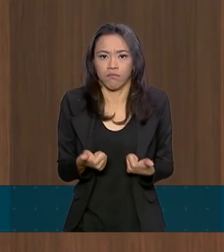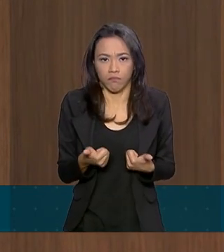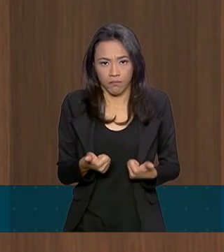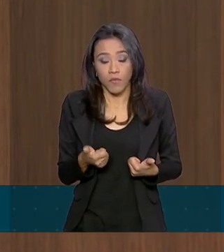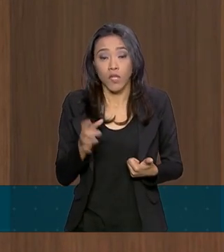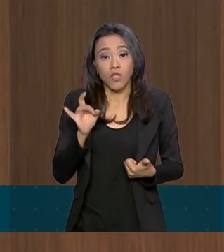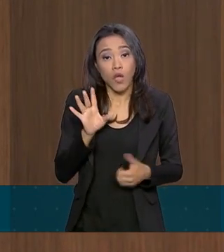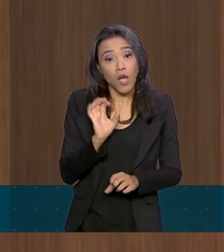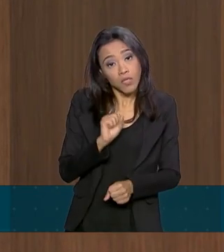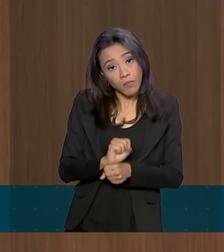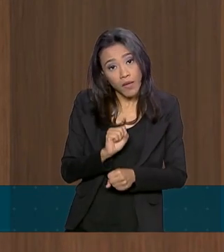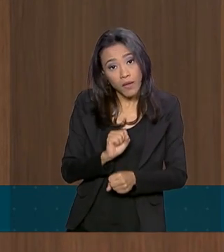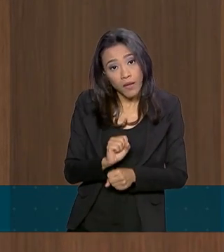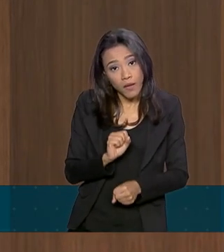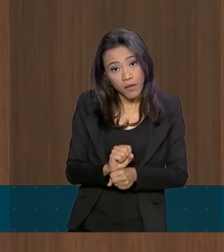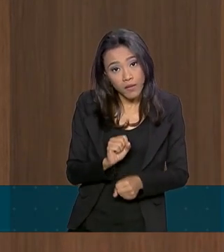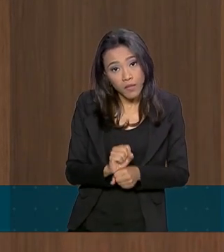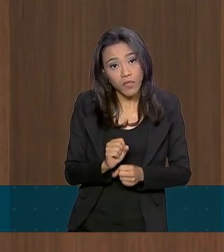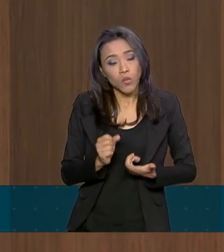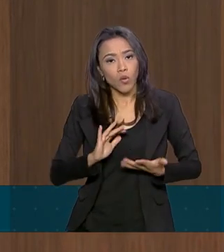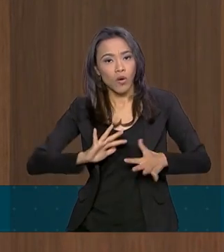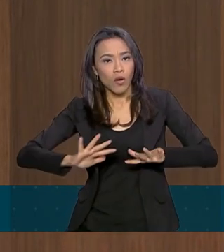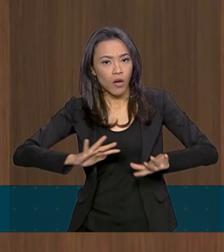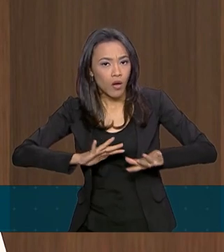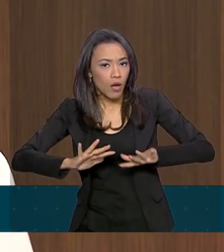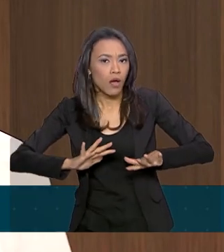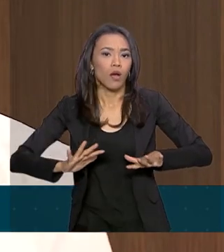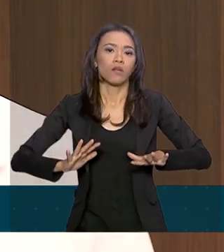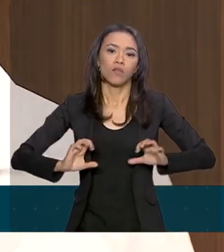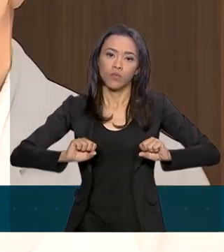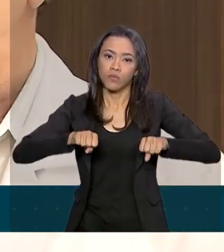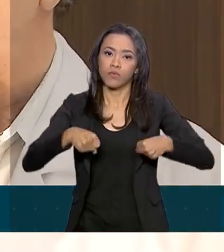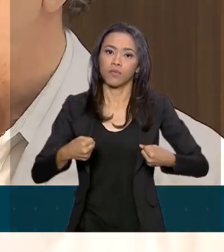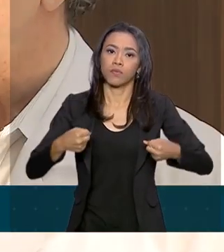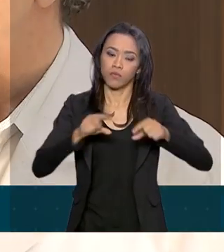intestinal para dar prosseguimento ao pós-operatório.